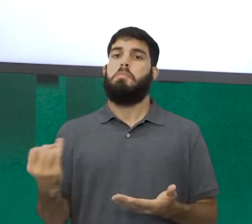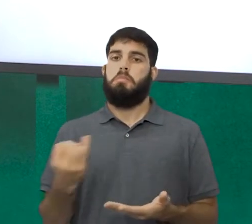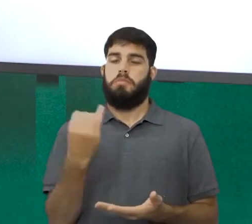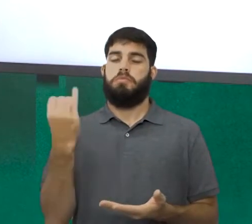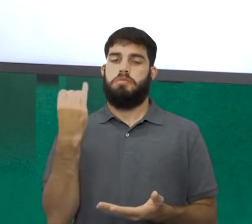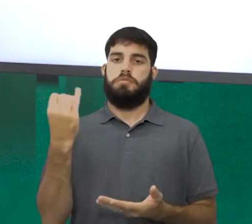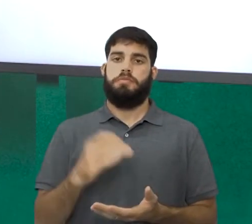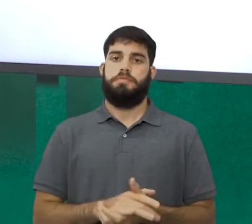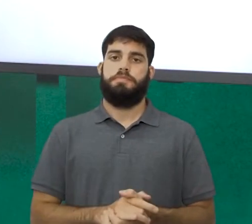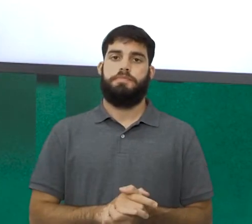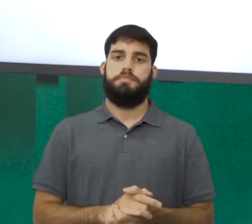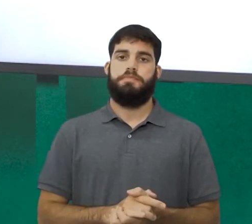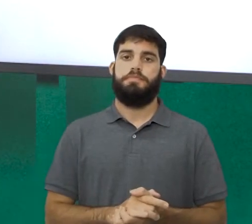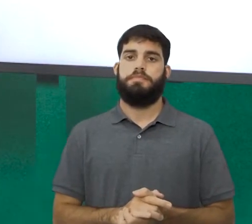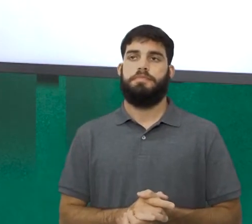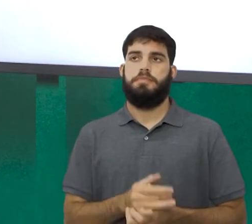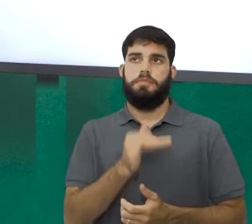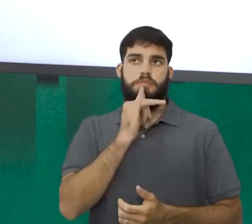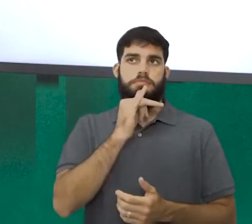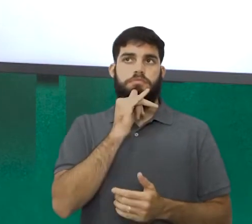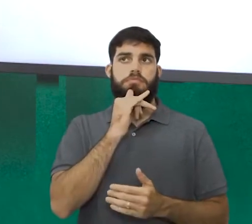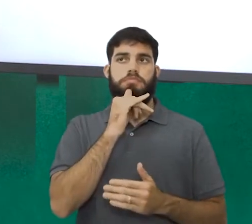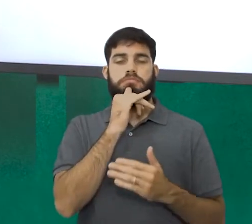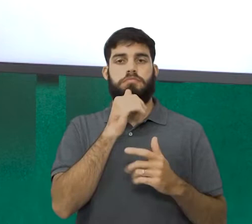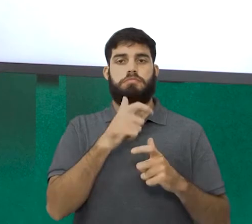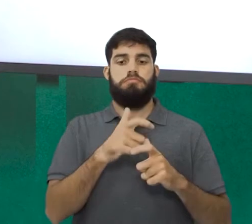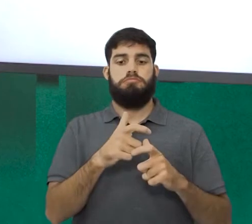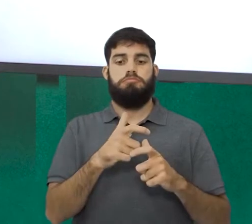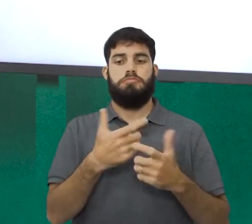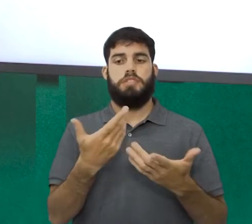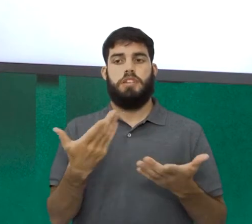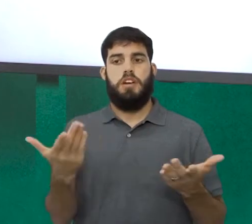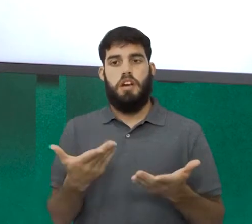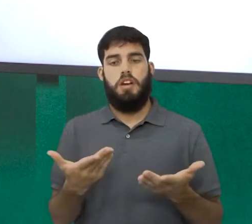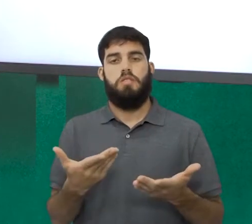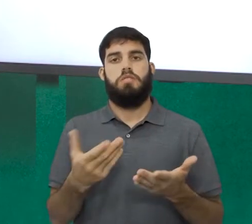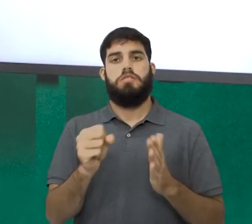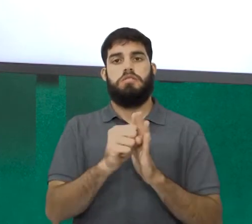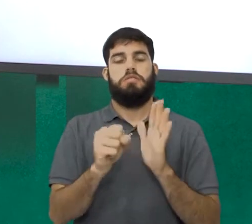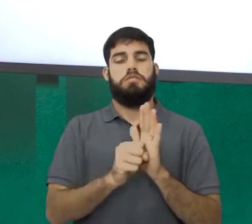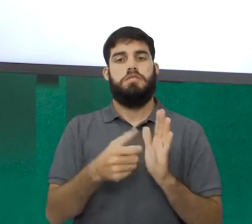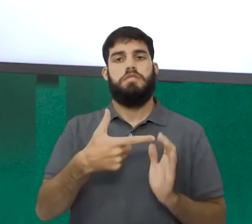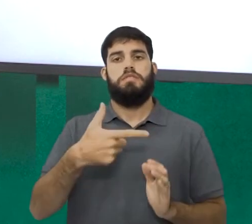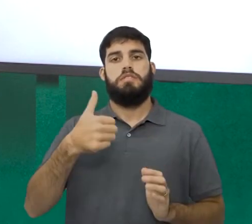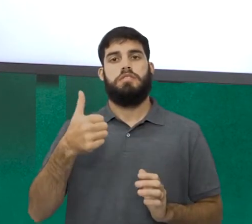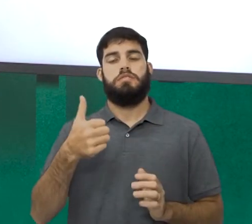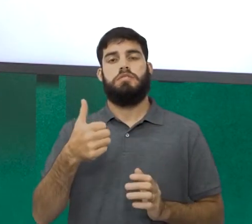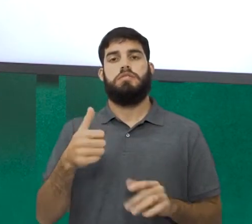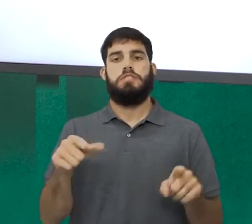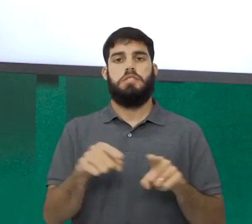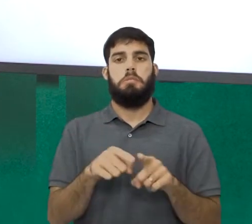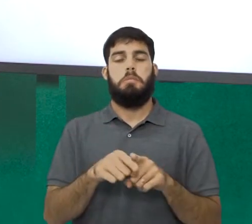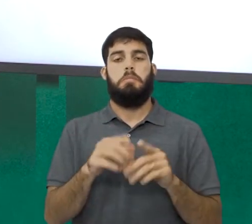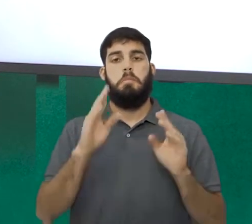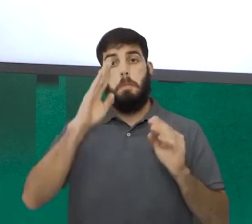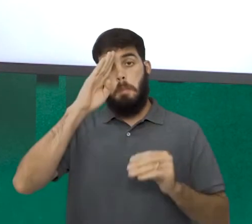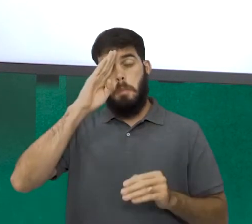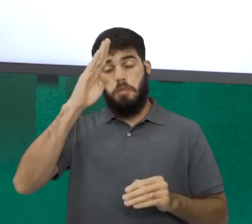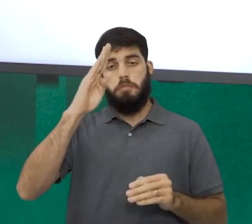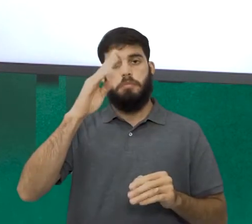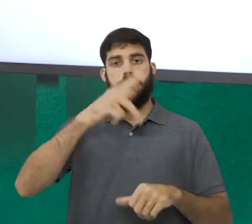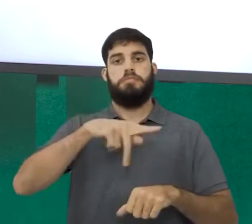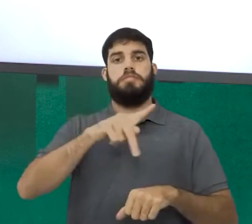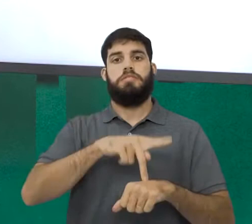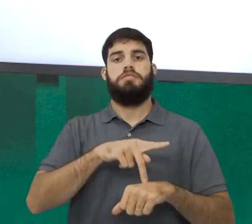expressivo. É uma tendência da urbanização agora no século XXI, particularmente em países como o